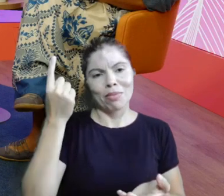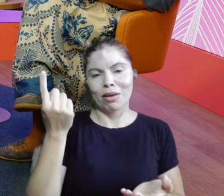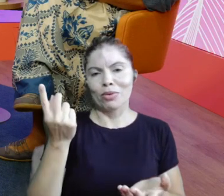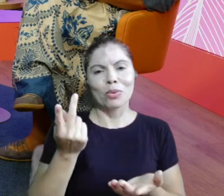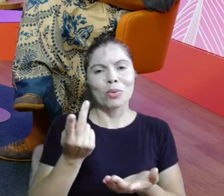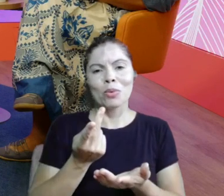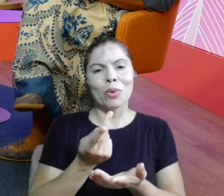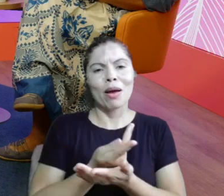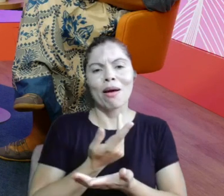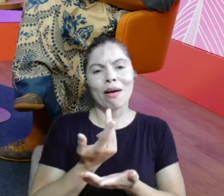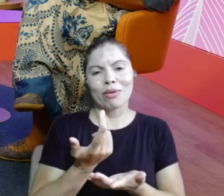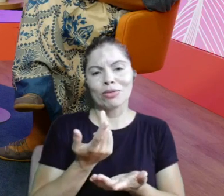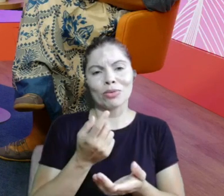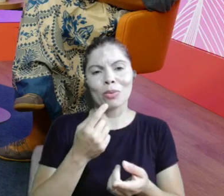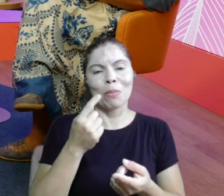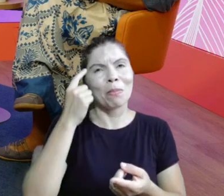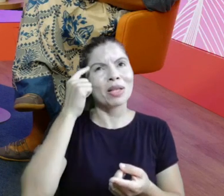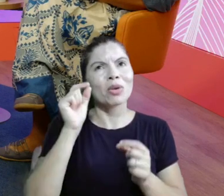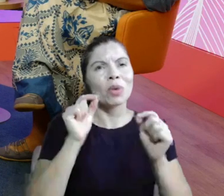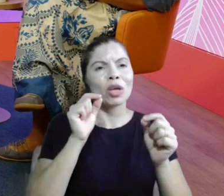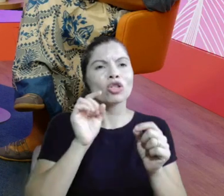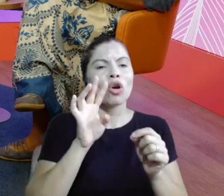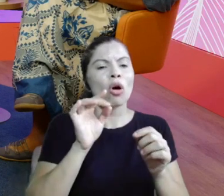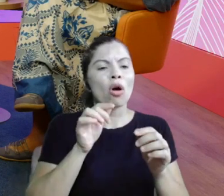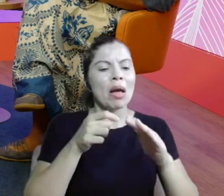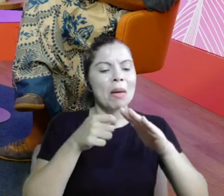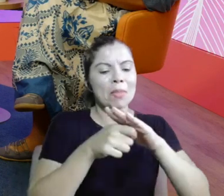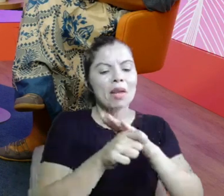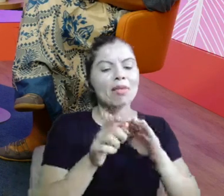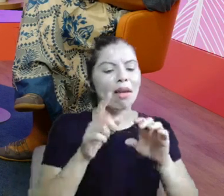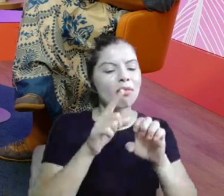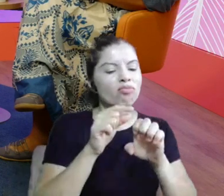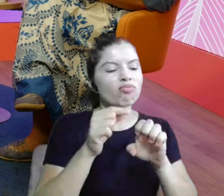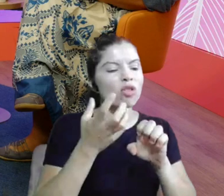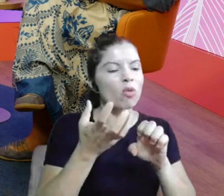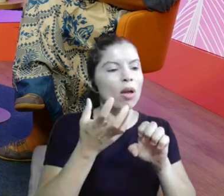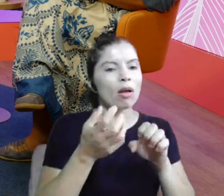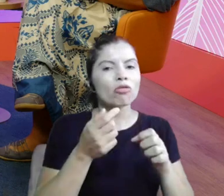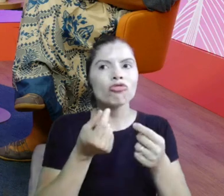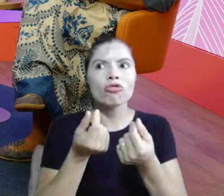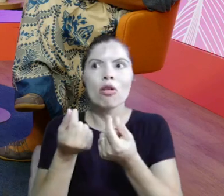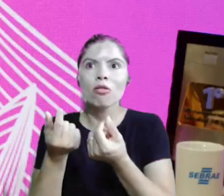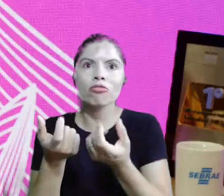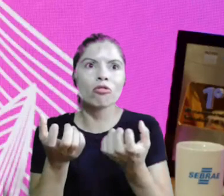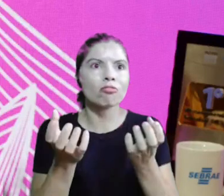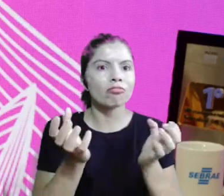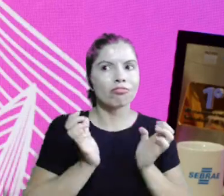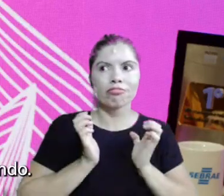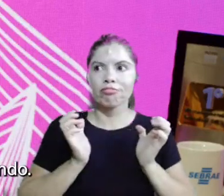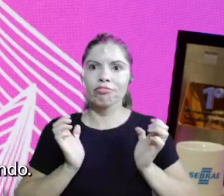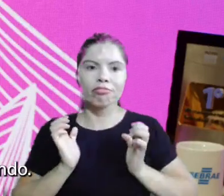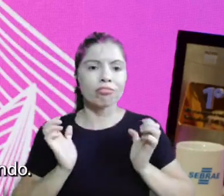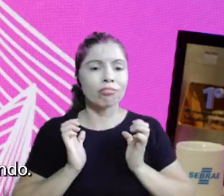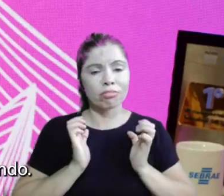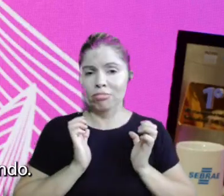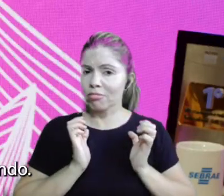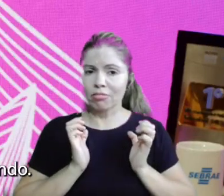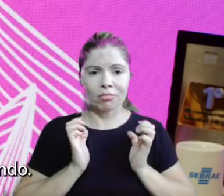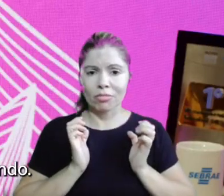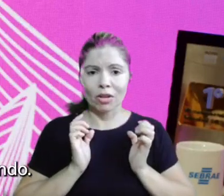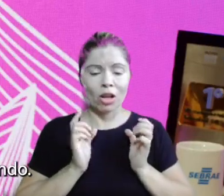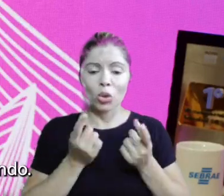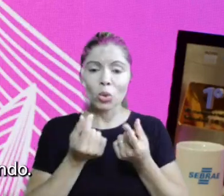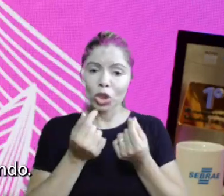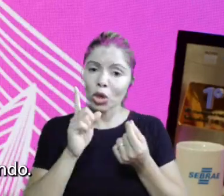que as pessoas empreendiam só pela questão do dinheiro. Ele é uma consequência dessa transformação que você traz